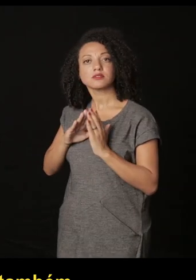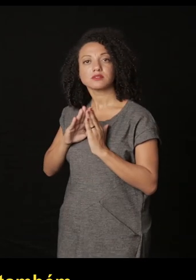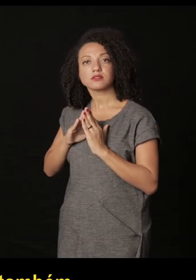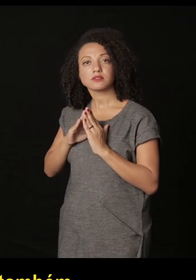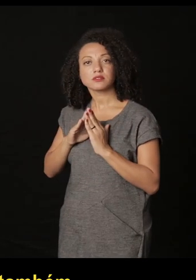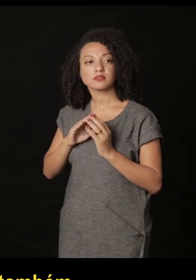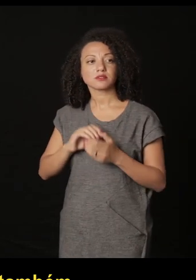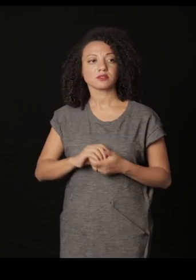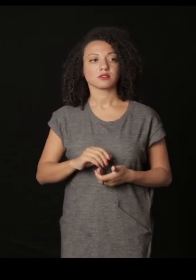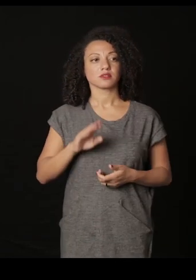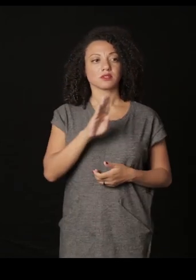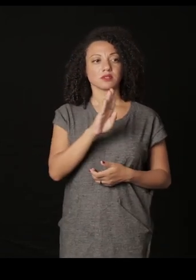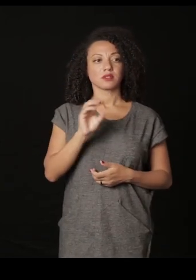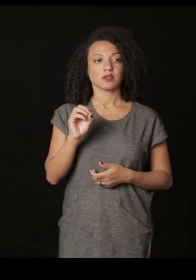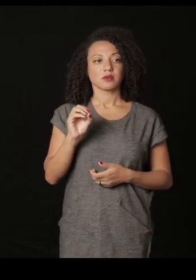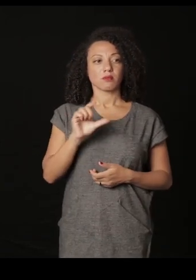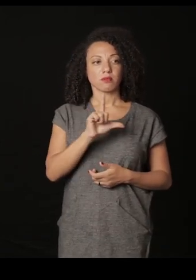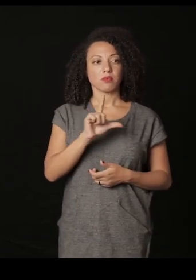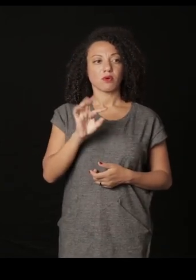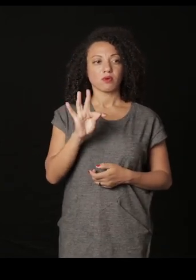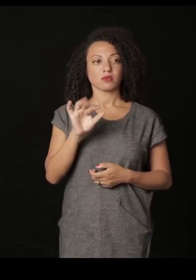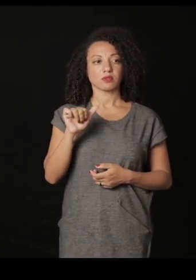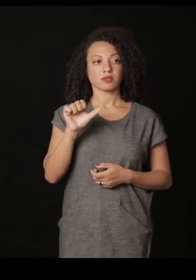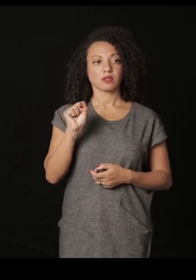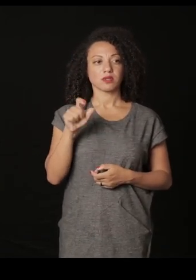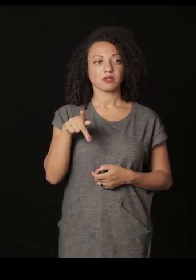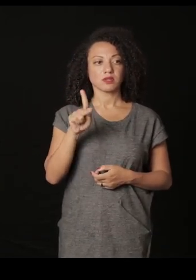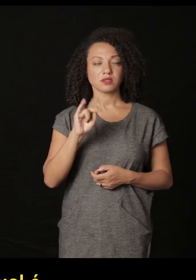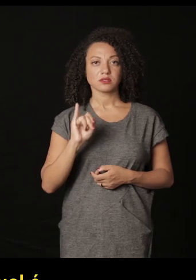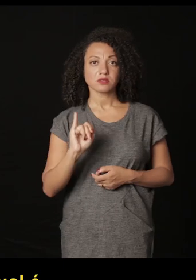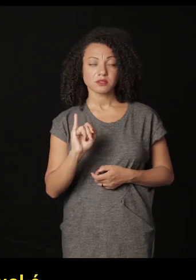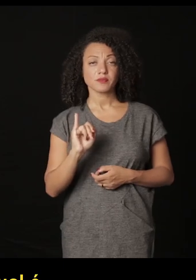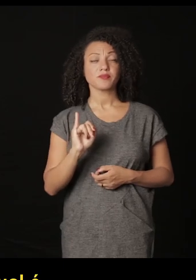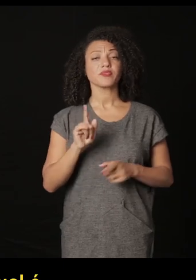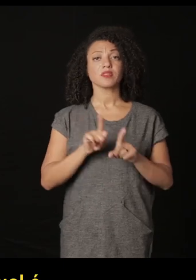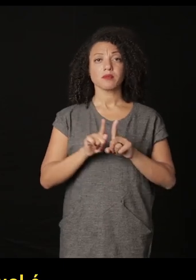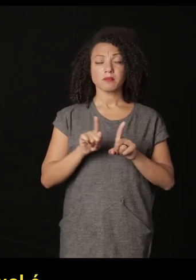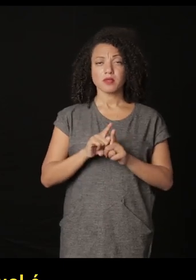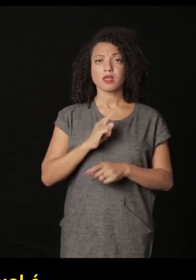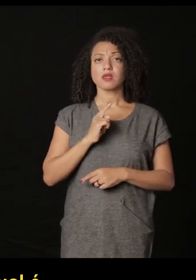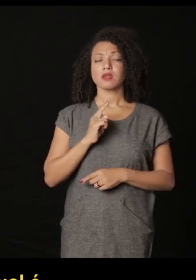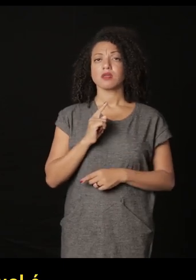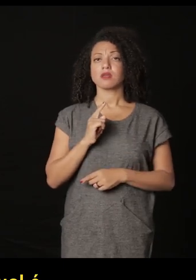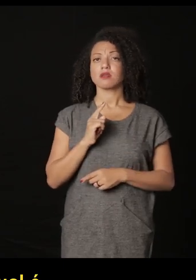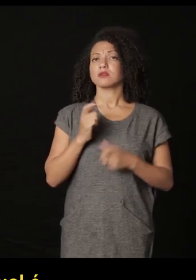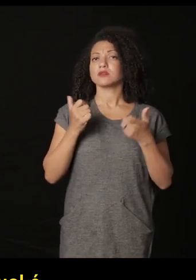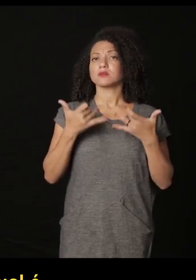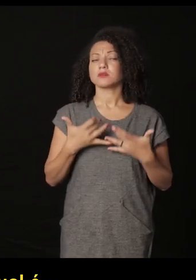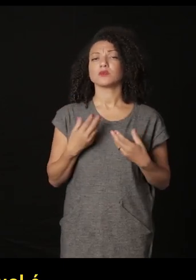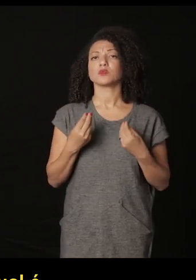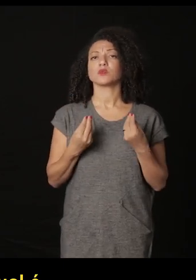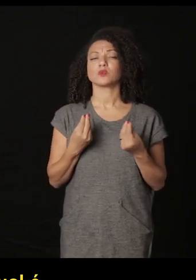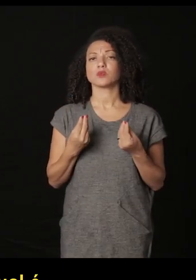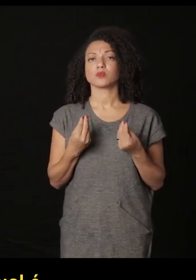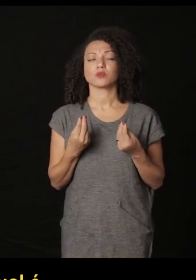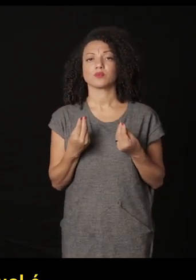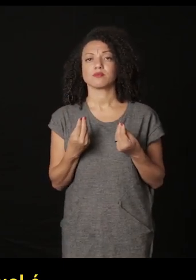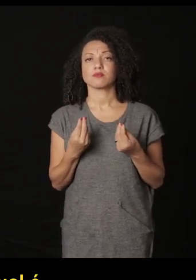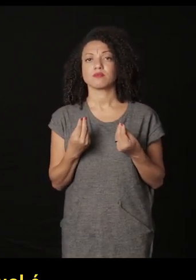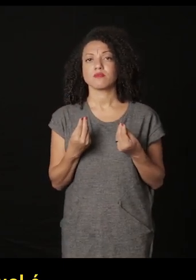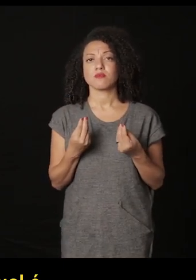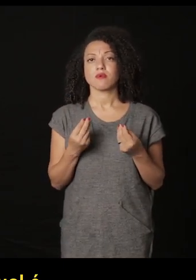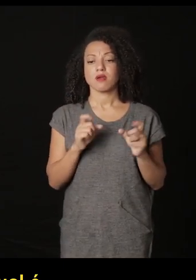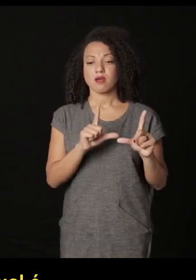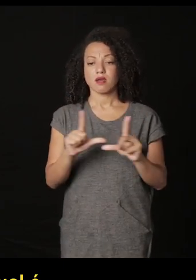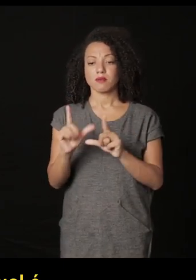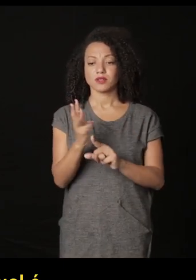sua casa isto é o Christian Boltanski e temos falado também na discussão